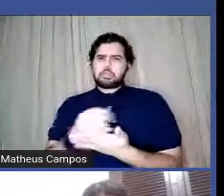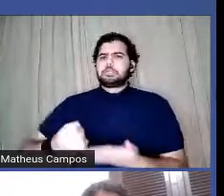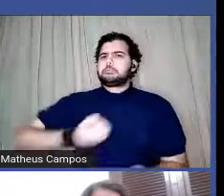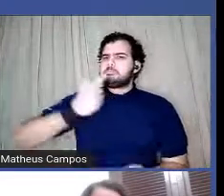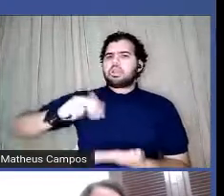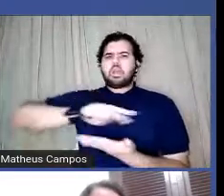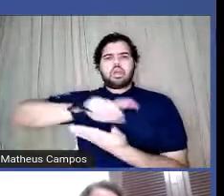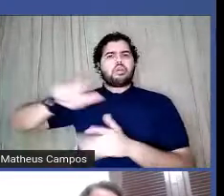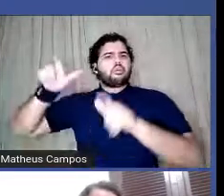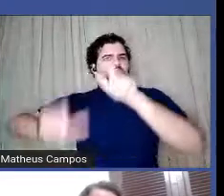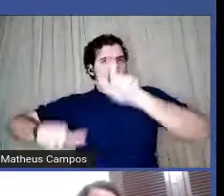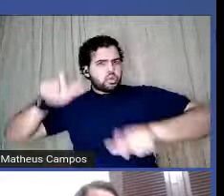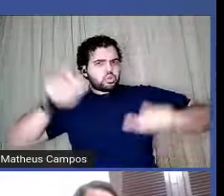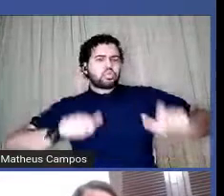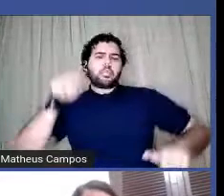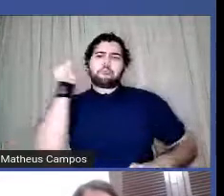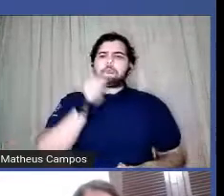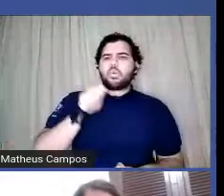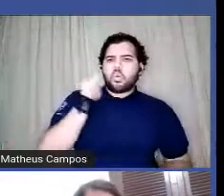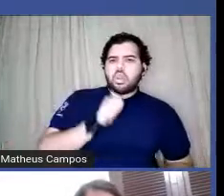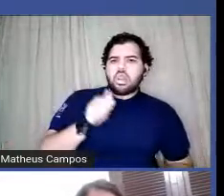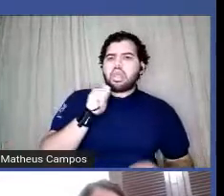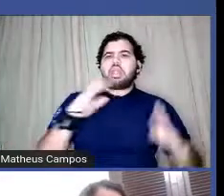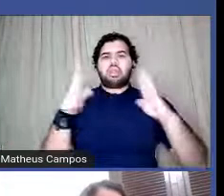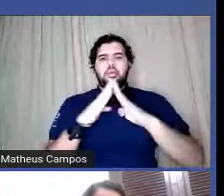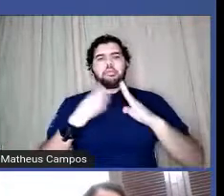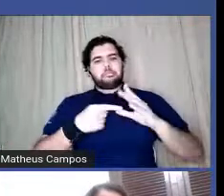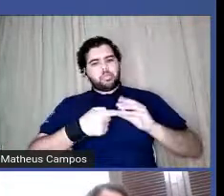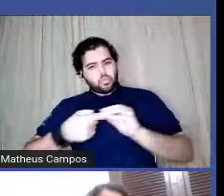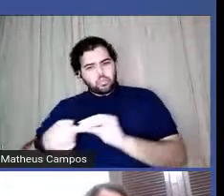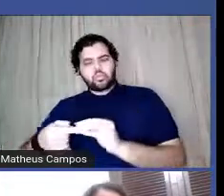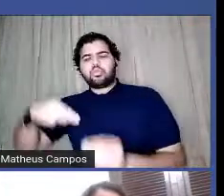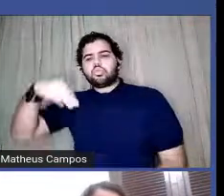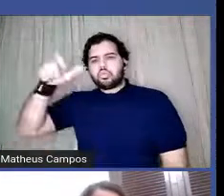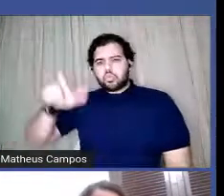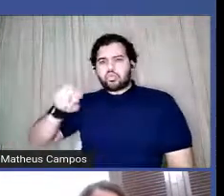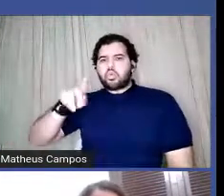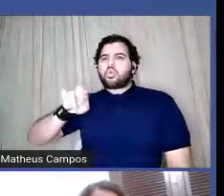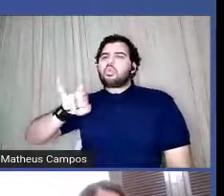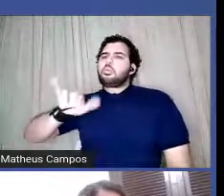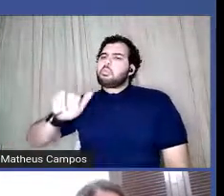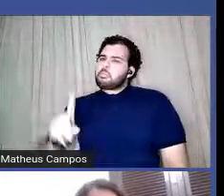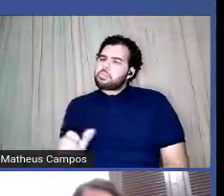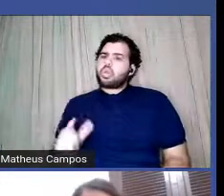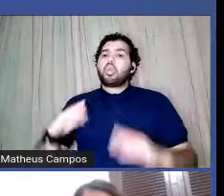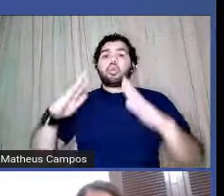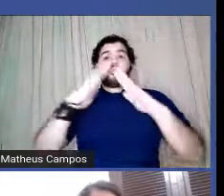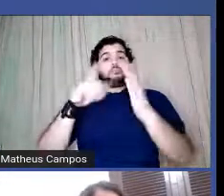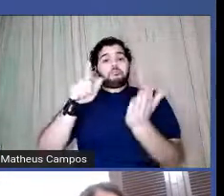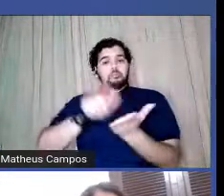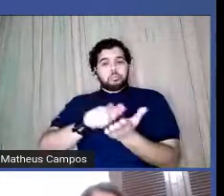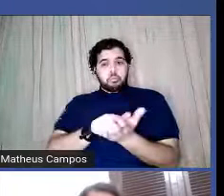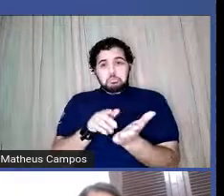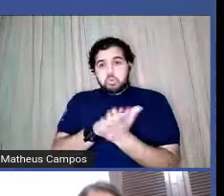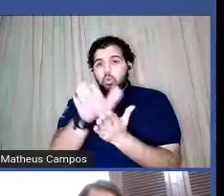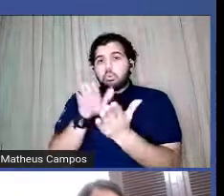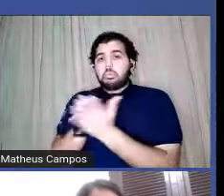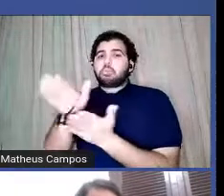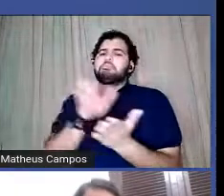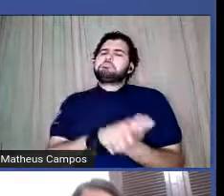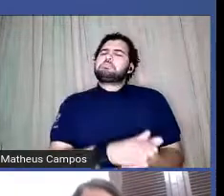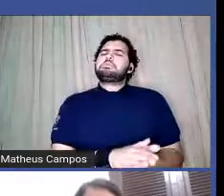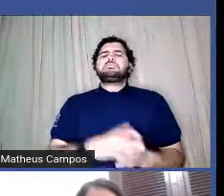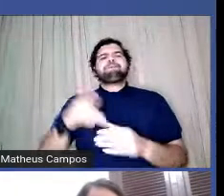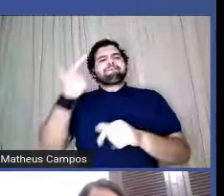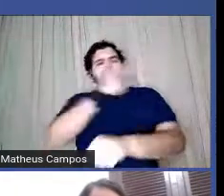periferia, feito com a mirada, que foi maravilhosa, foi uma editora que nos abraçou com muita gentileza, com muito